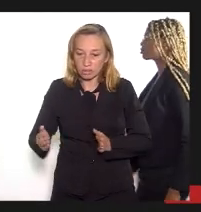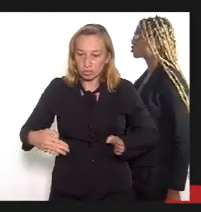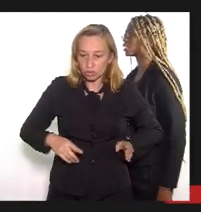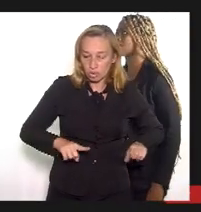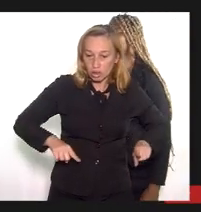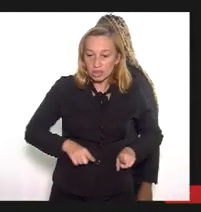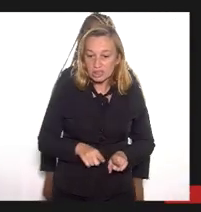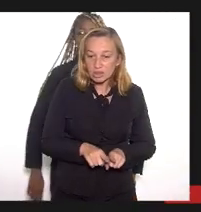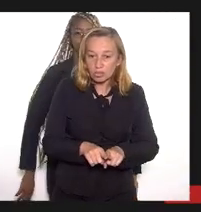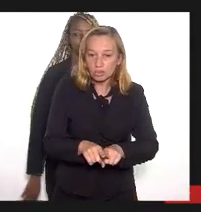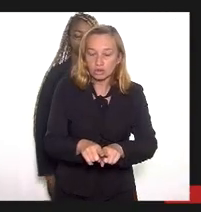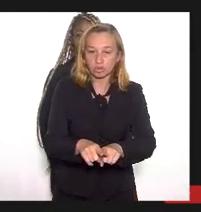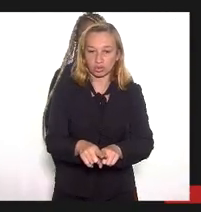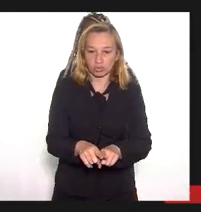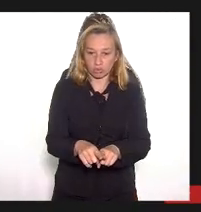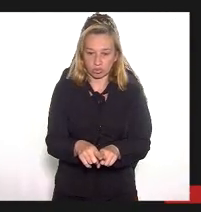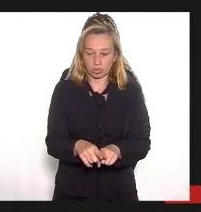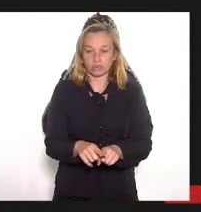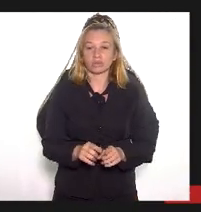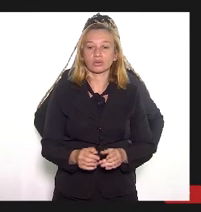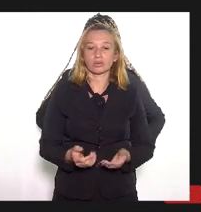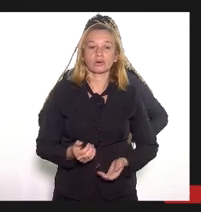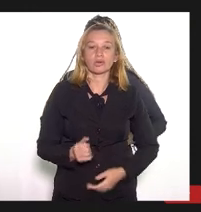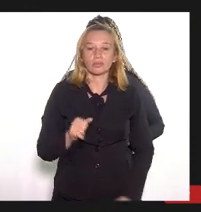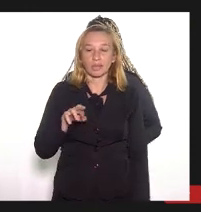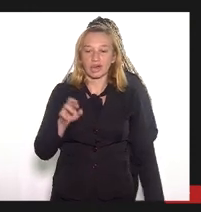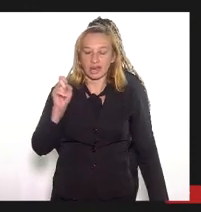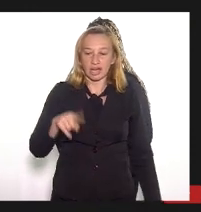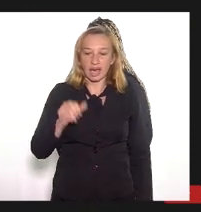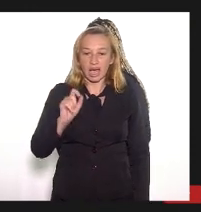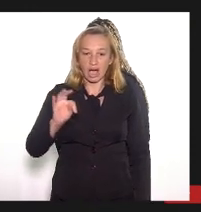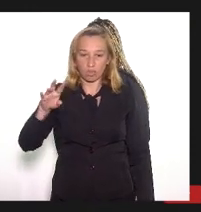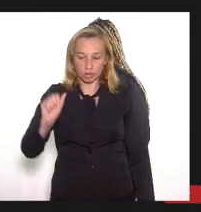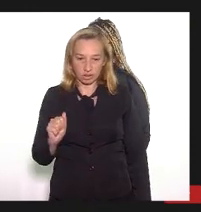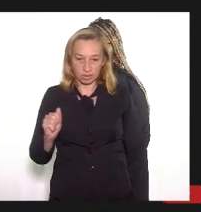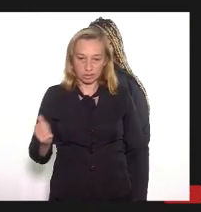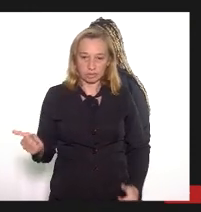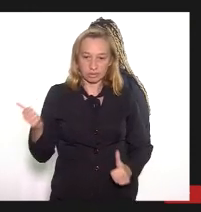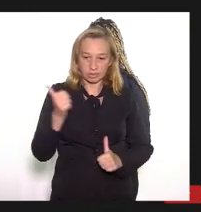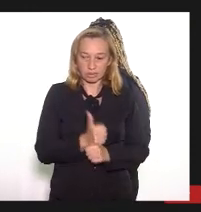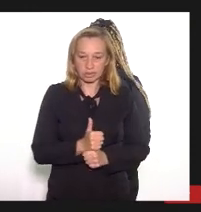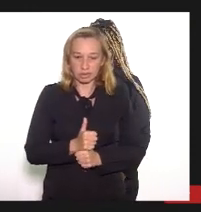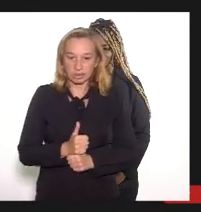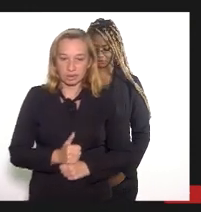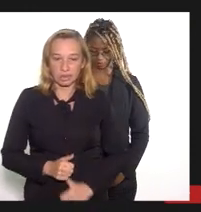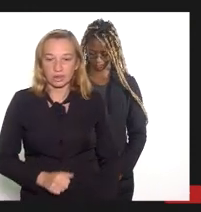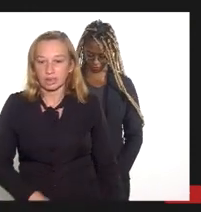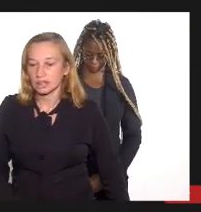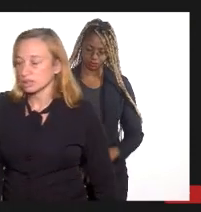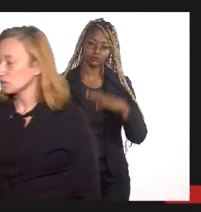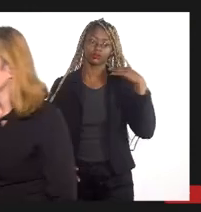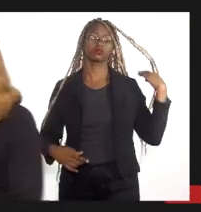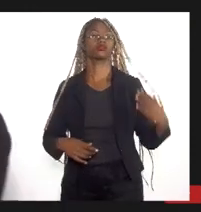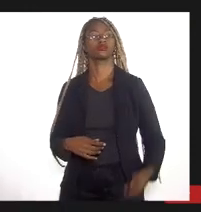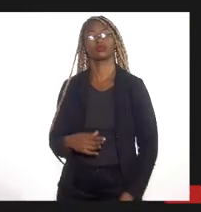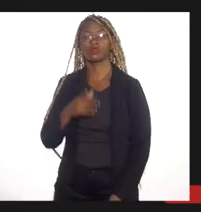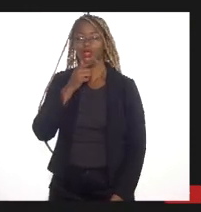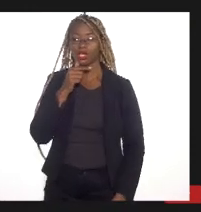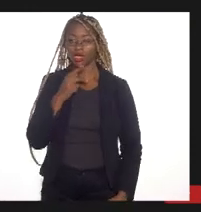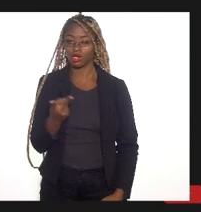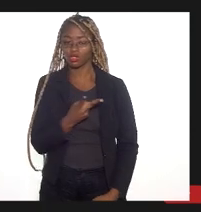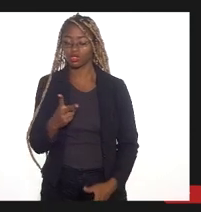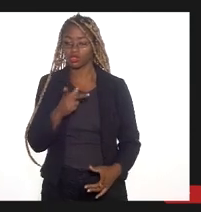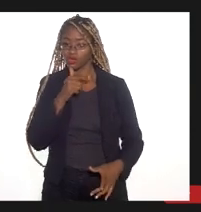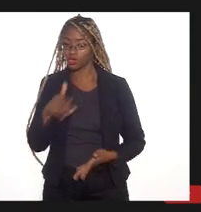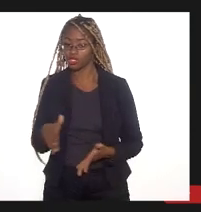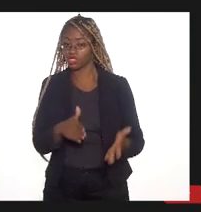forte, tempestade temporal com o maré alta. A água dos rios Iguaçu e Sarapuí não consegue chegar na Baía de